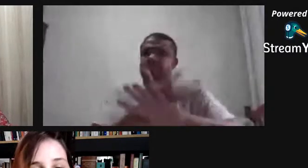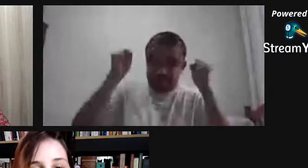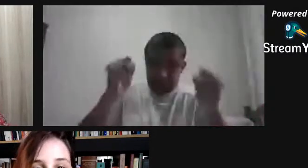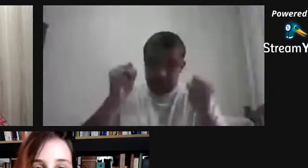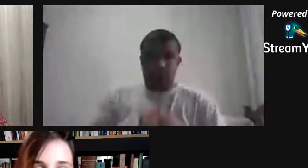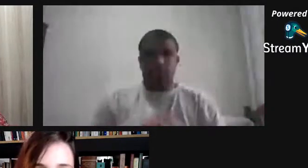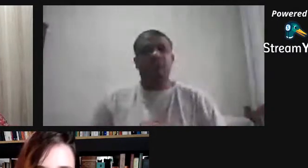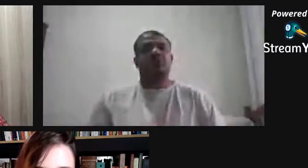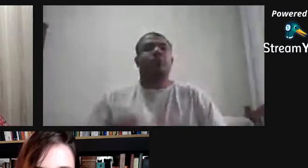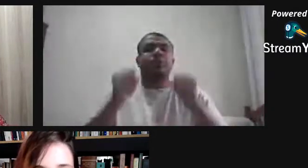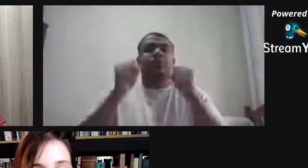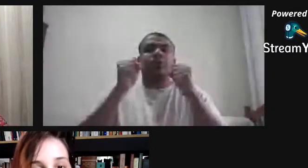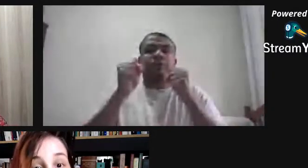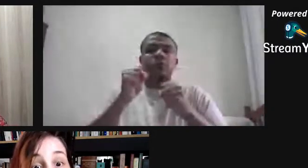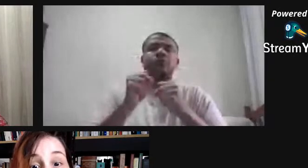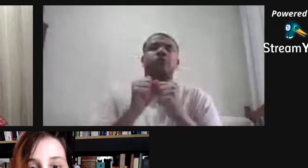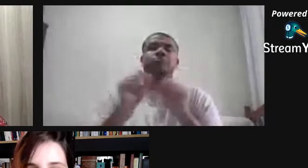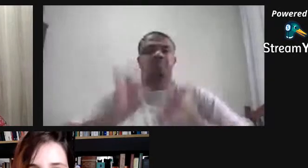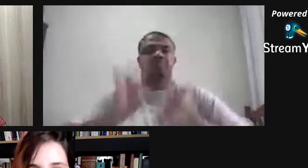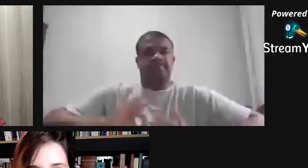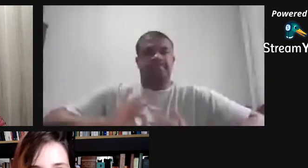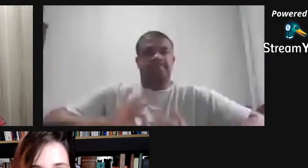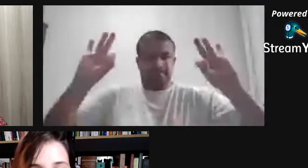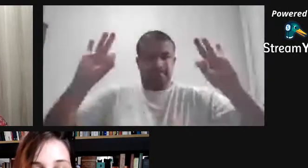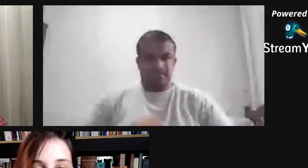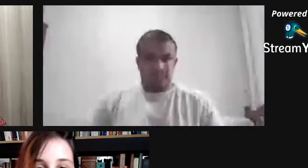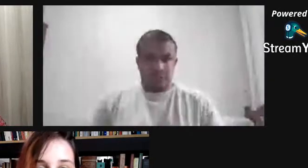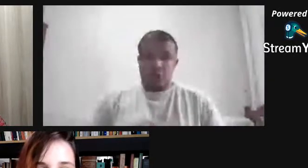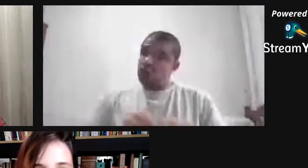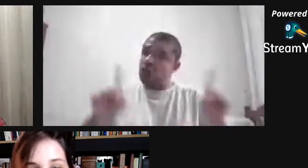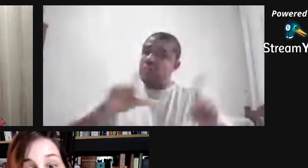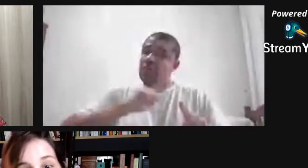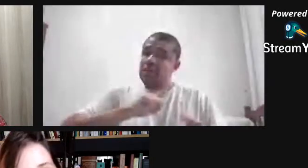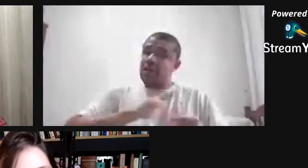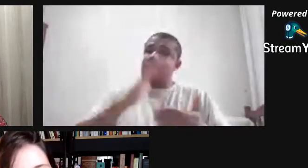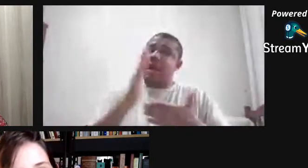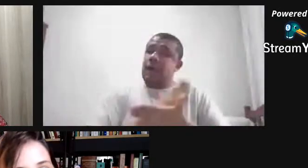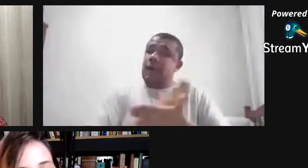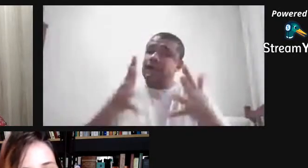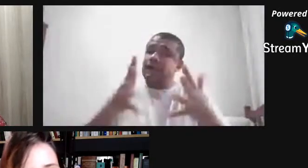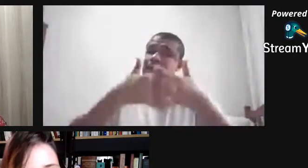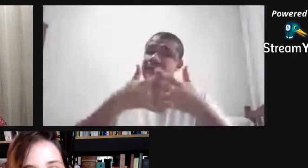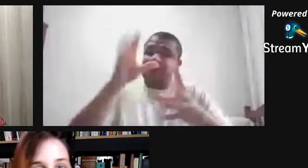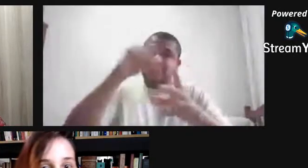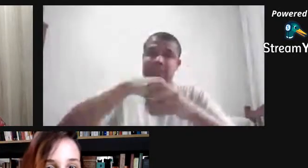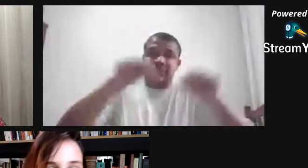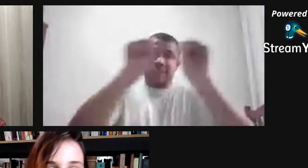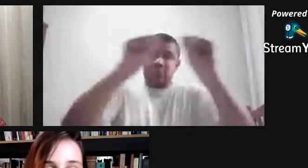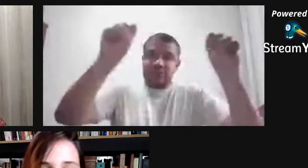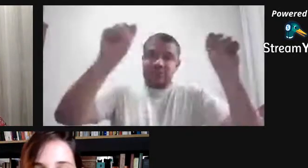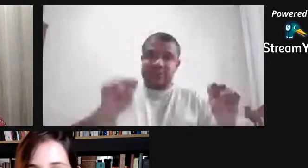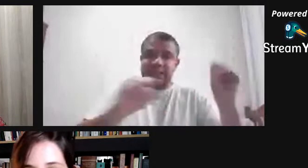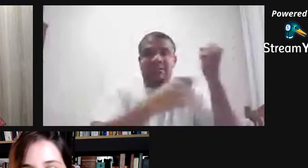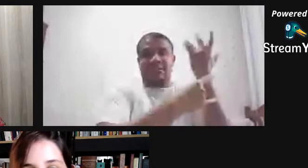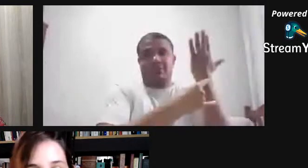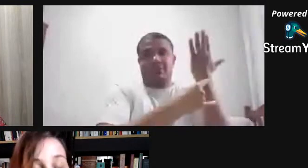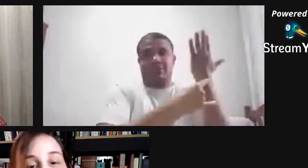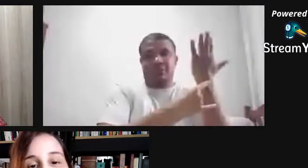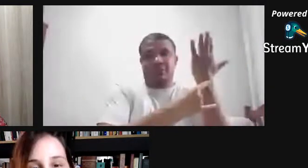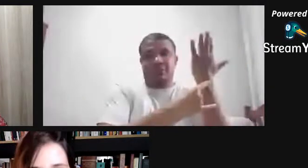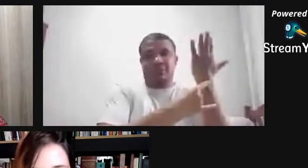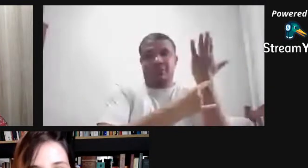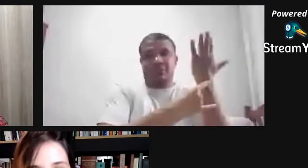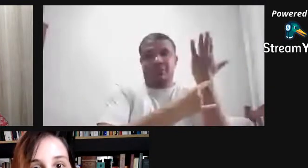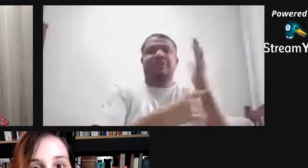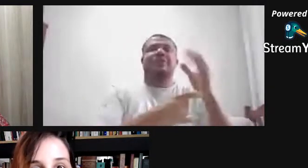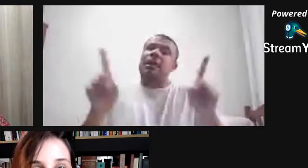ter turmas cada vez mais diversas. Embora a gente tenha alguns complicadores no sistema da UFMG, a gente está sempre lutando com isso, mas, assim,